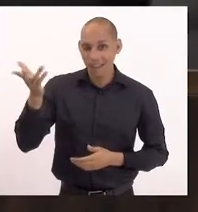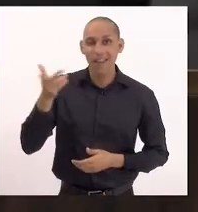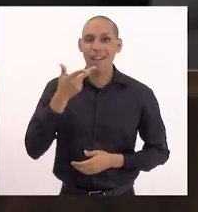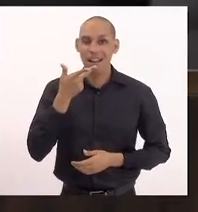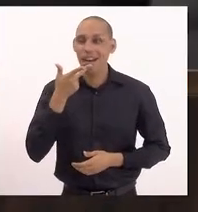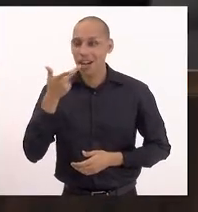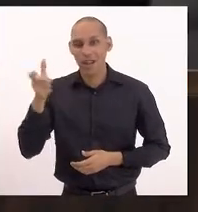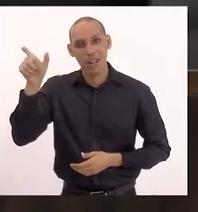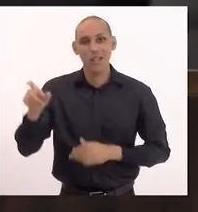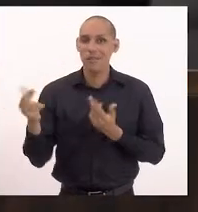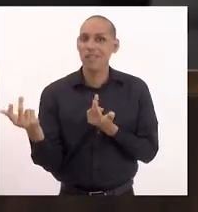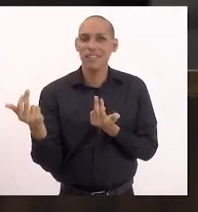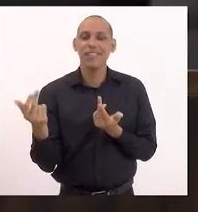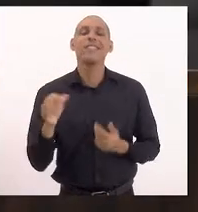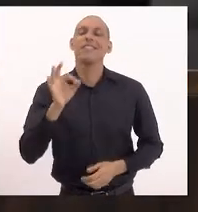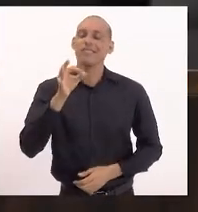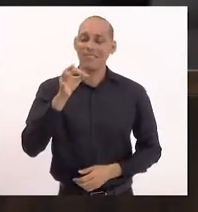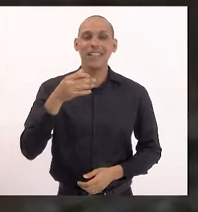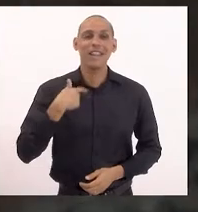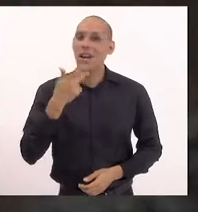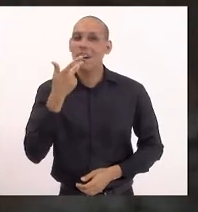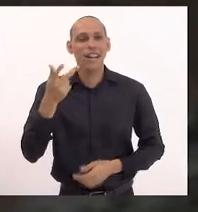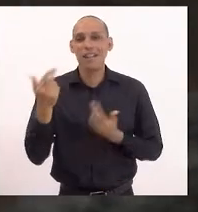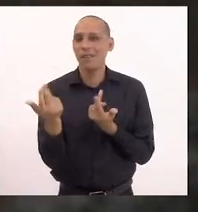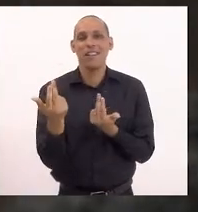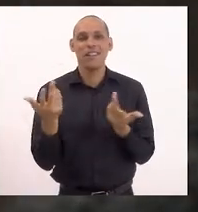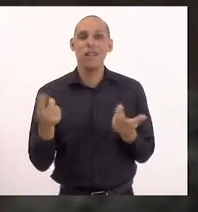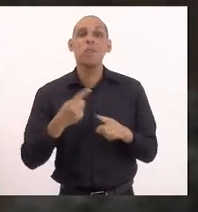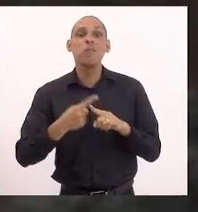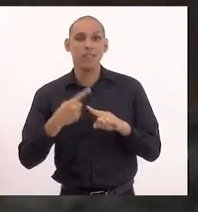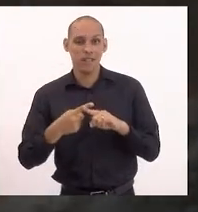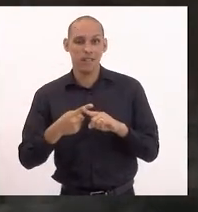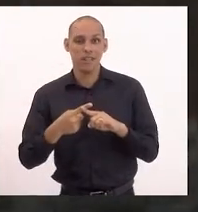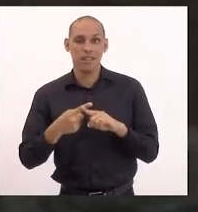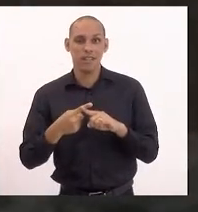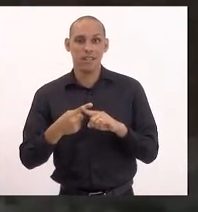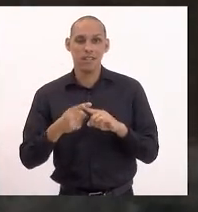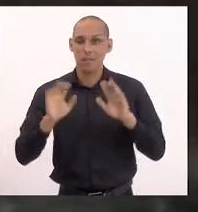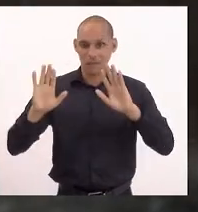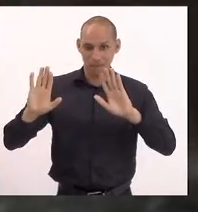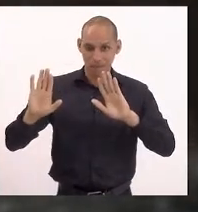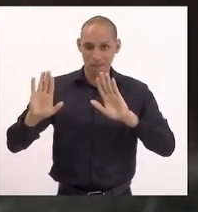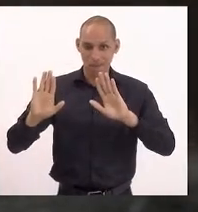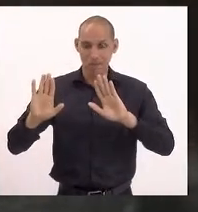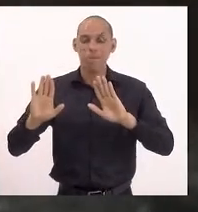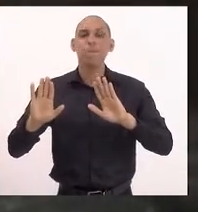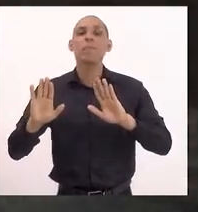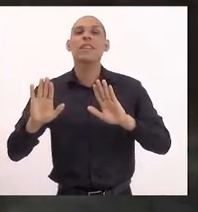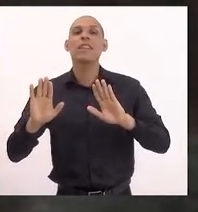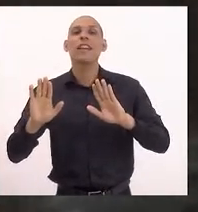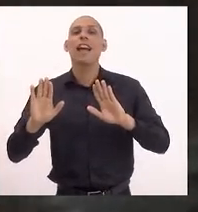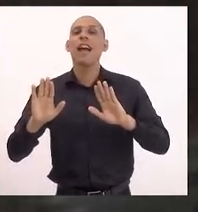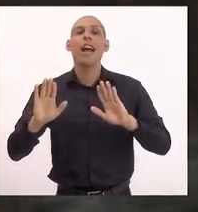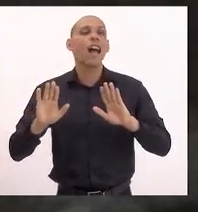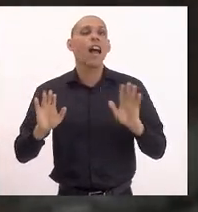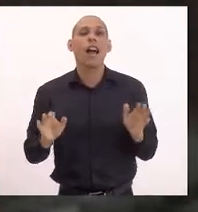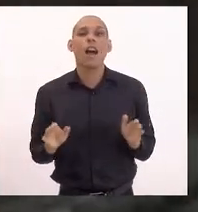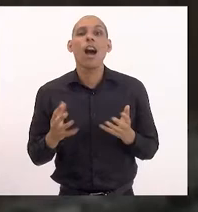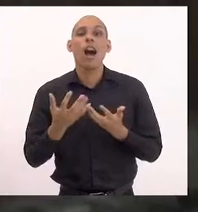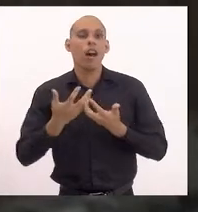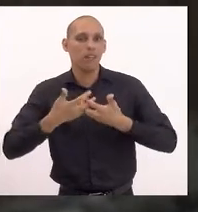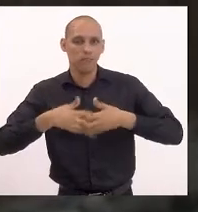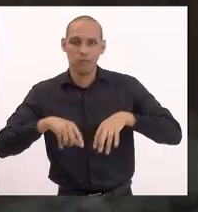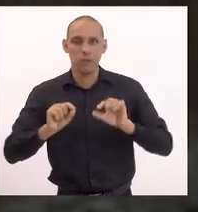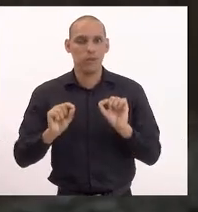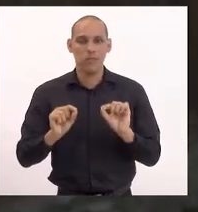falando, o Luiz Paulo está dizendo isso. Mas é isso que estou dizendo mesmo, porque fazer isso, peraí, querida, automaticamente, ela